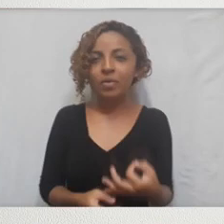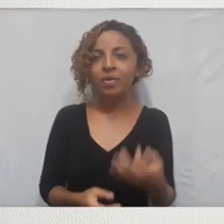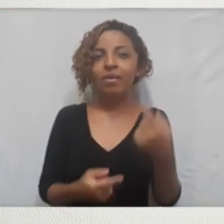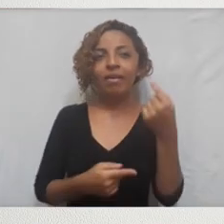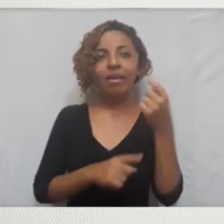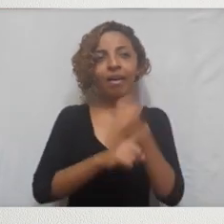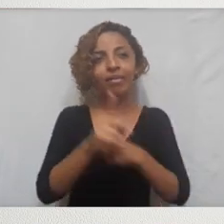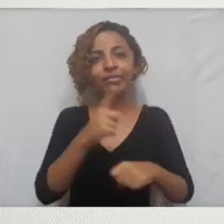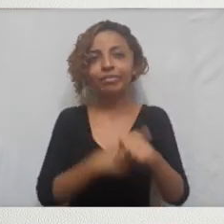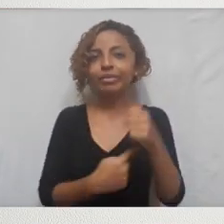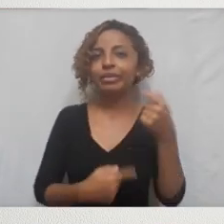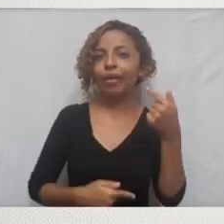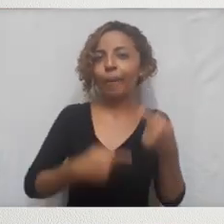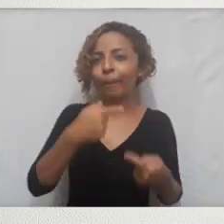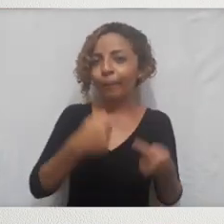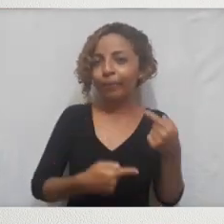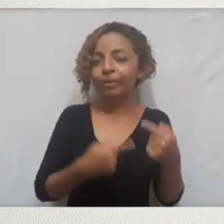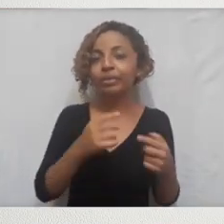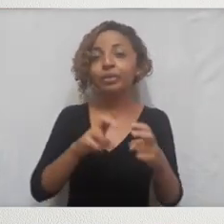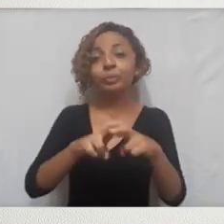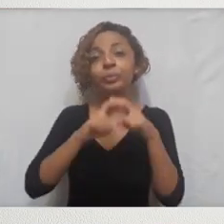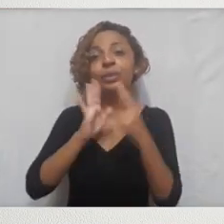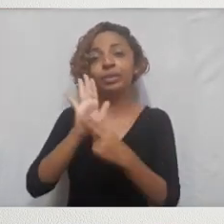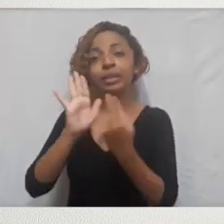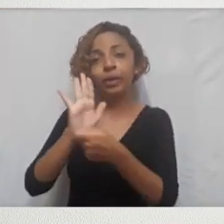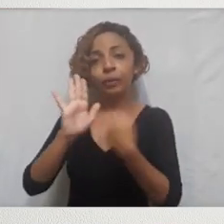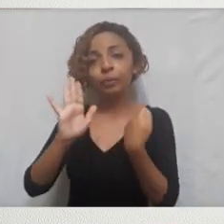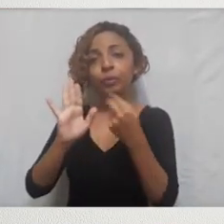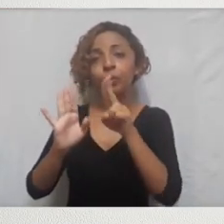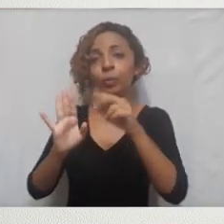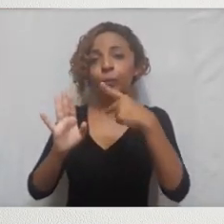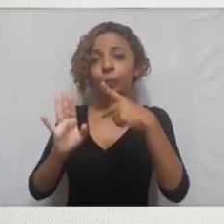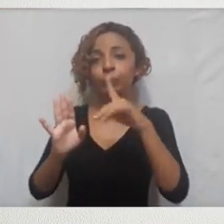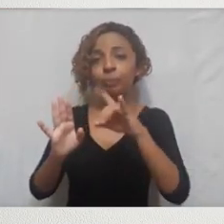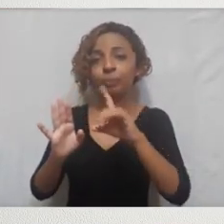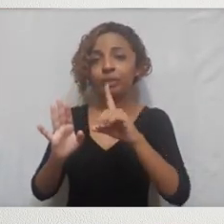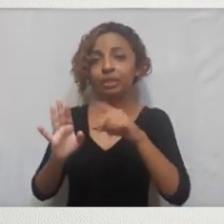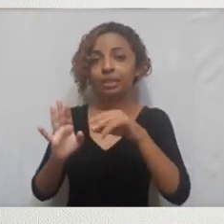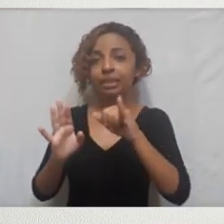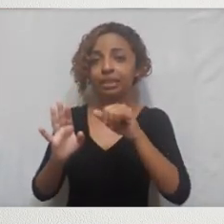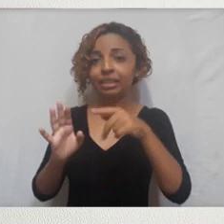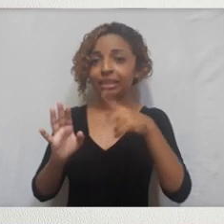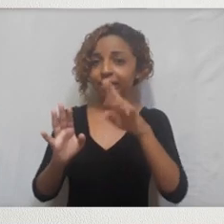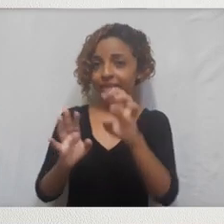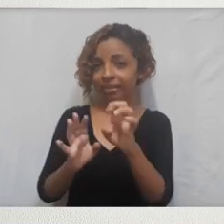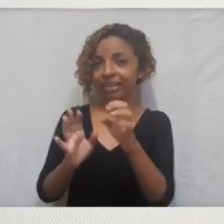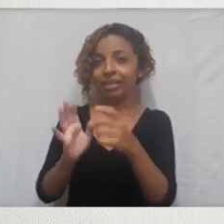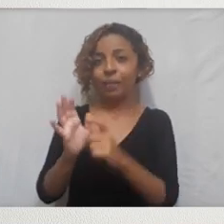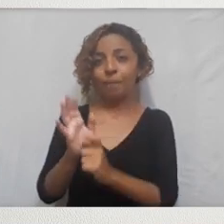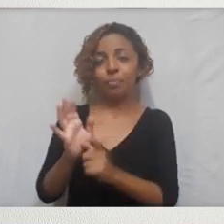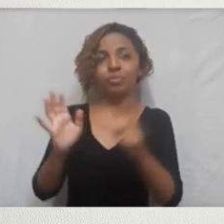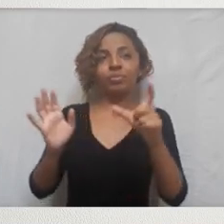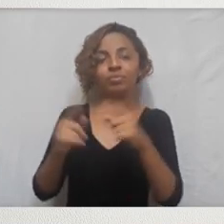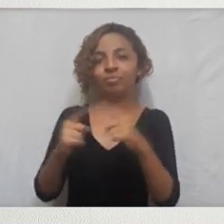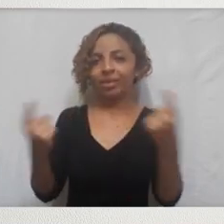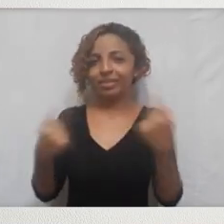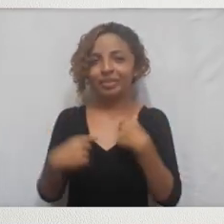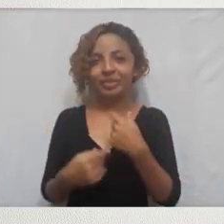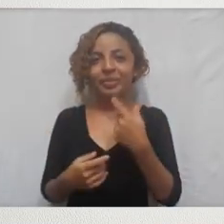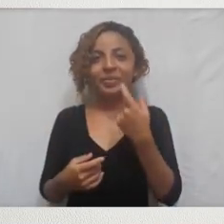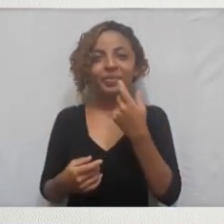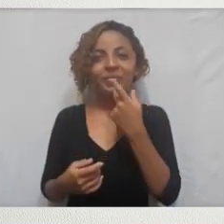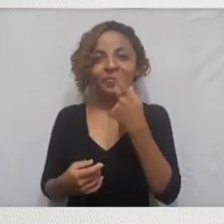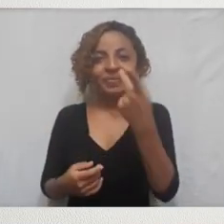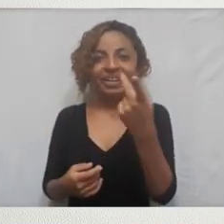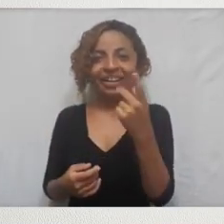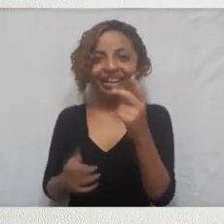política, então o Updike faz isso muito bem. Talvez o livro tenha sido um pouco longo, mas quem sou eu para